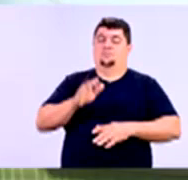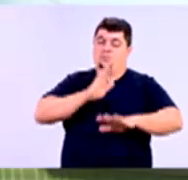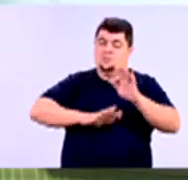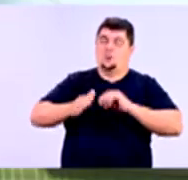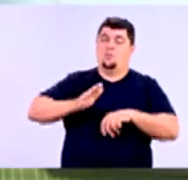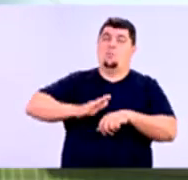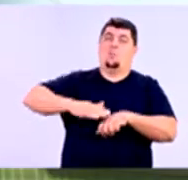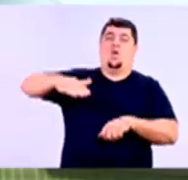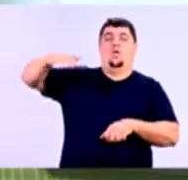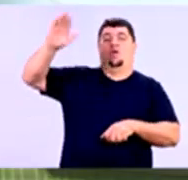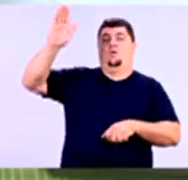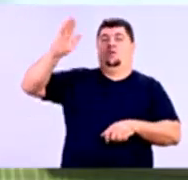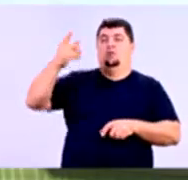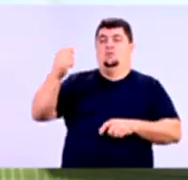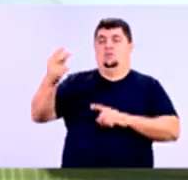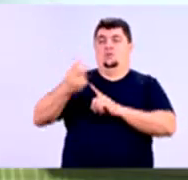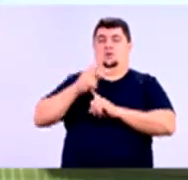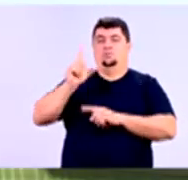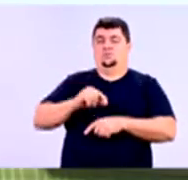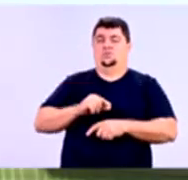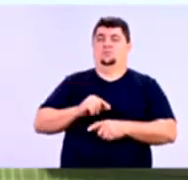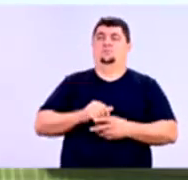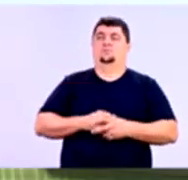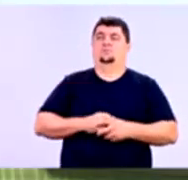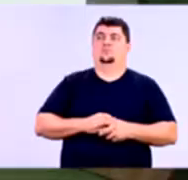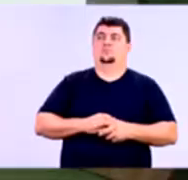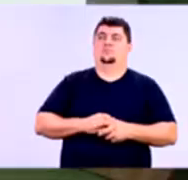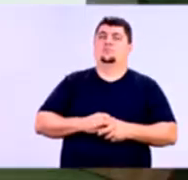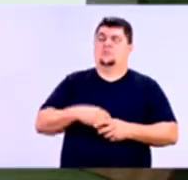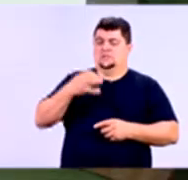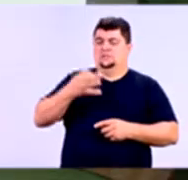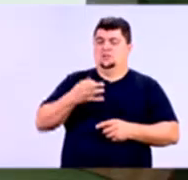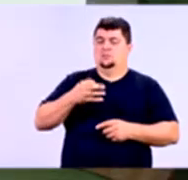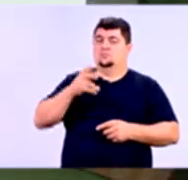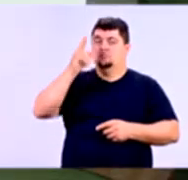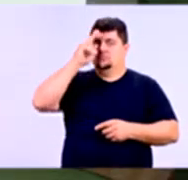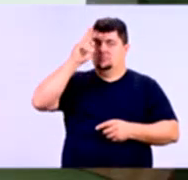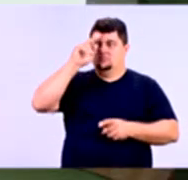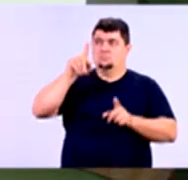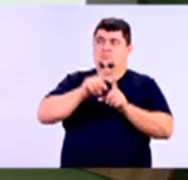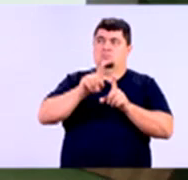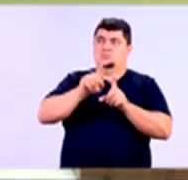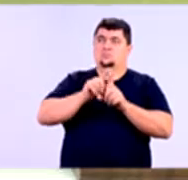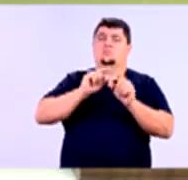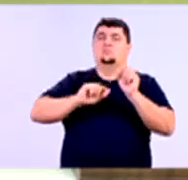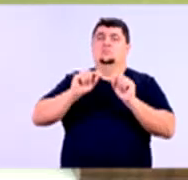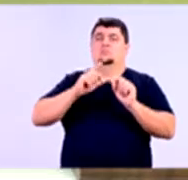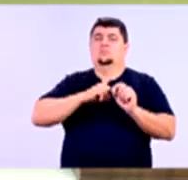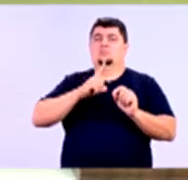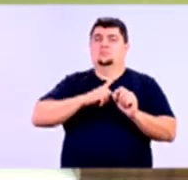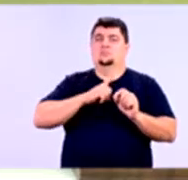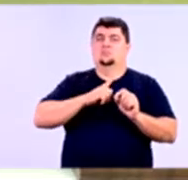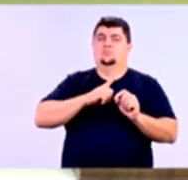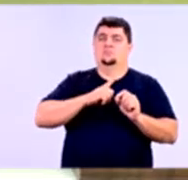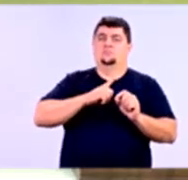risco aumenta, o crédito diminui. Exatamente, professor. E lembrando também que o